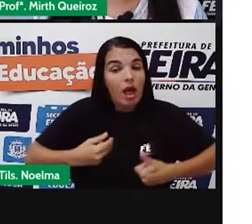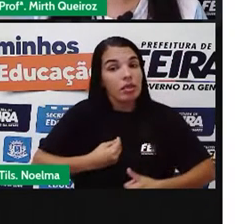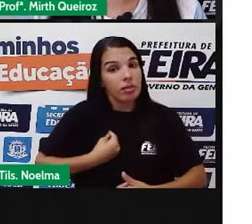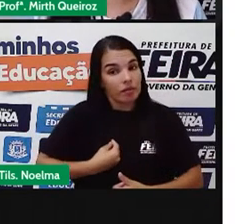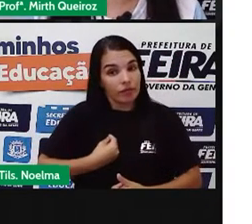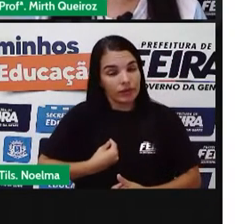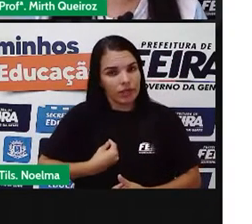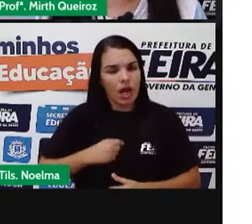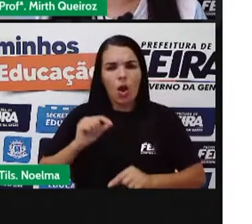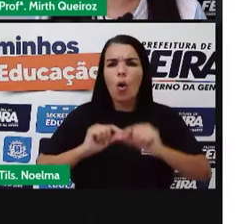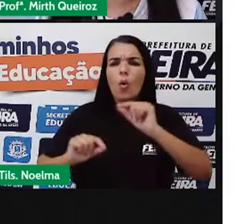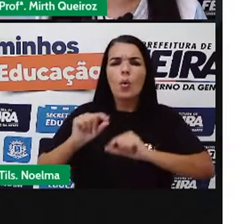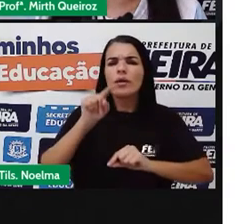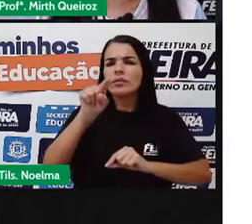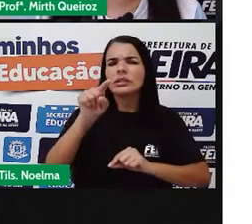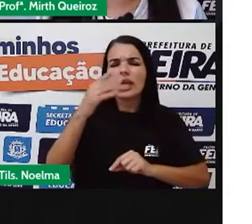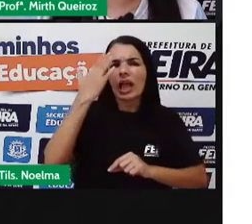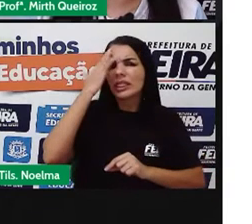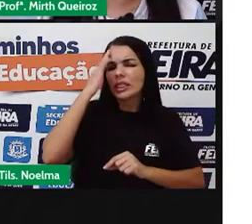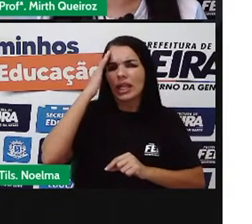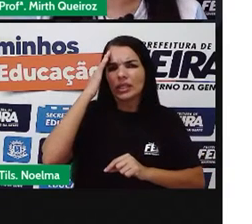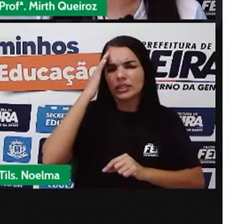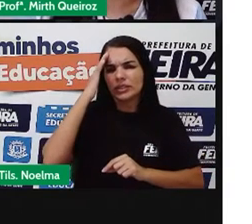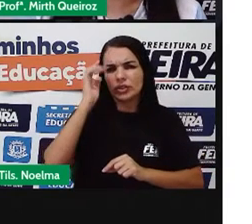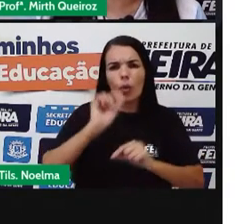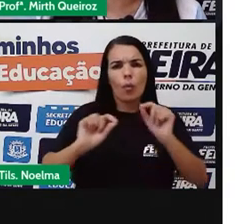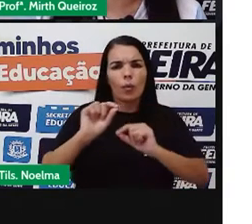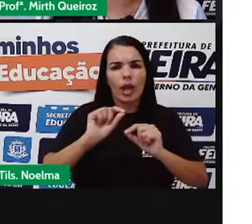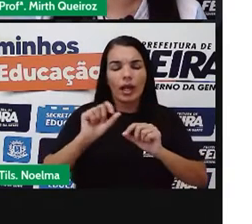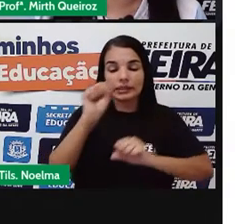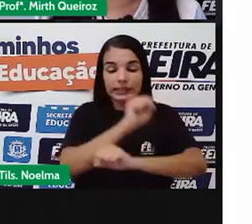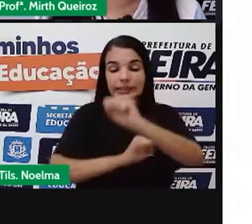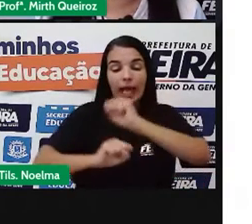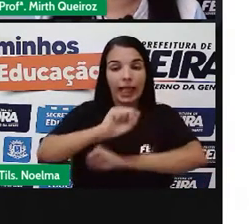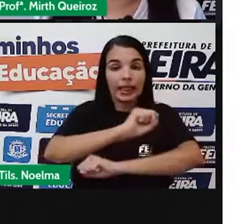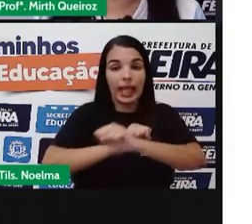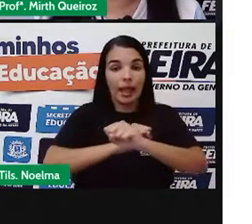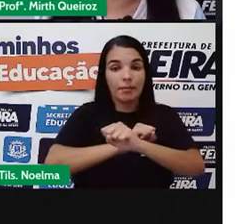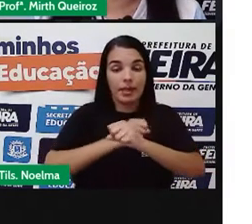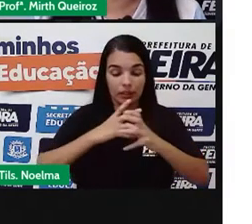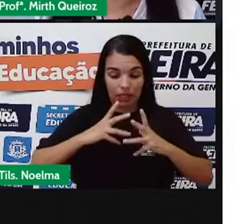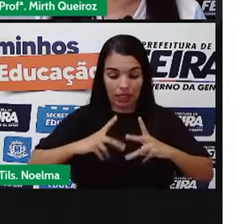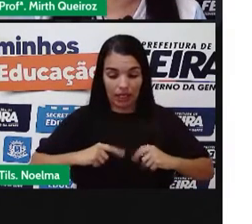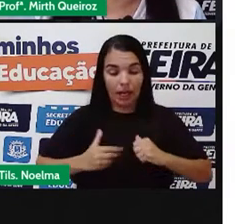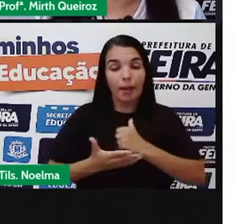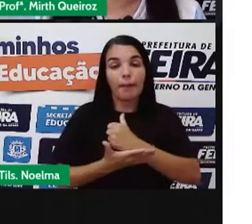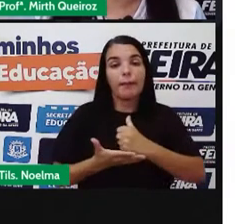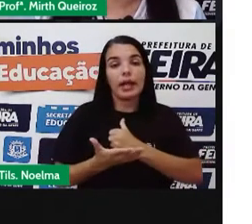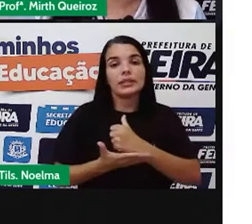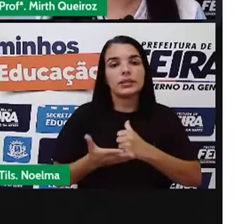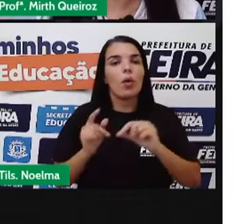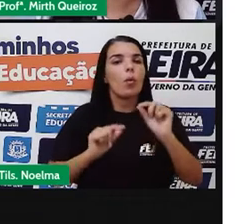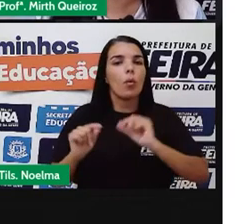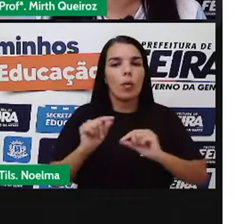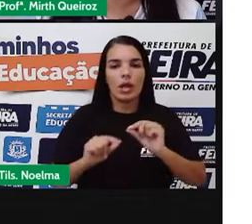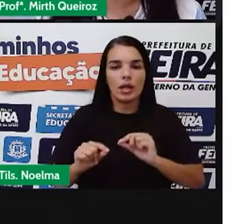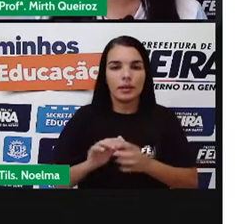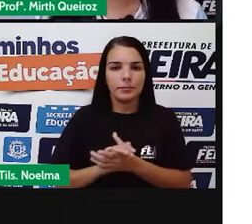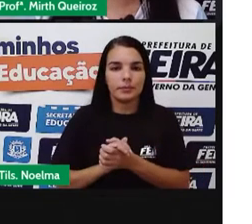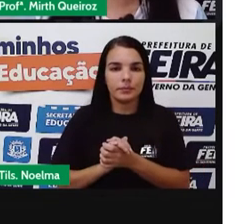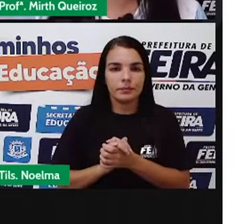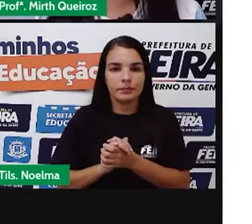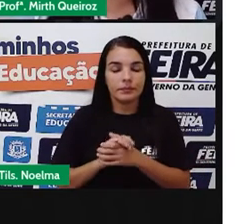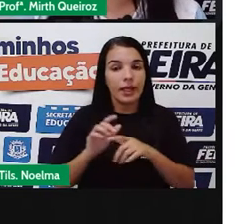O que vocês entendem por saneamento básico? O que é saneamento básico? E aí,